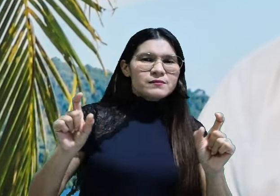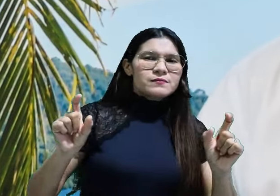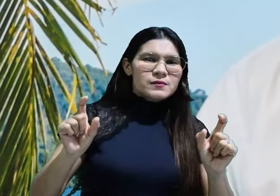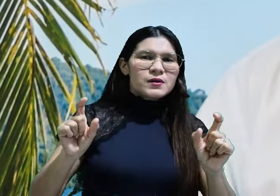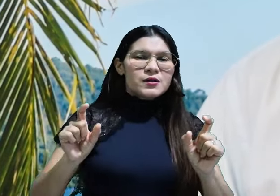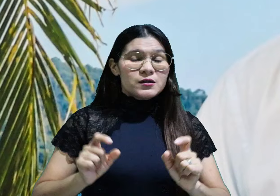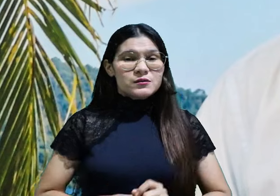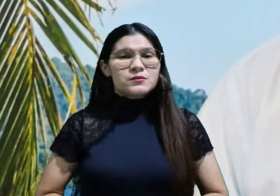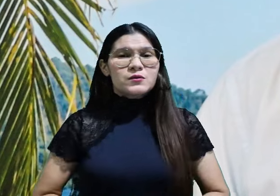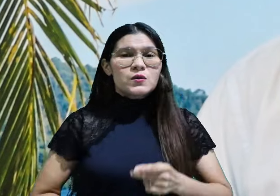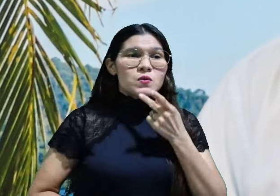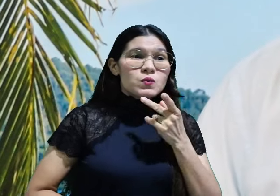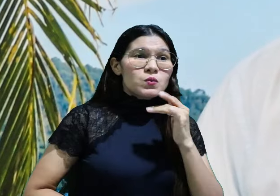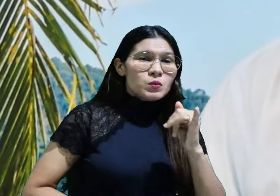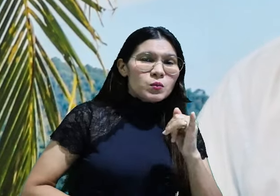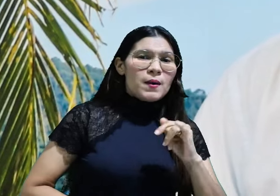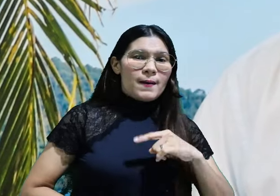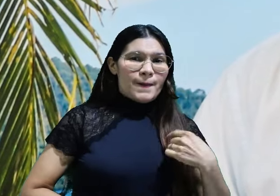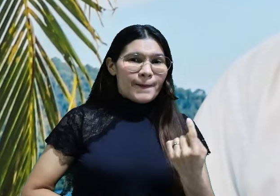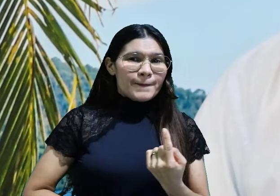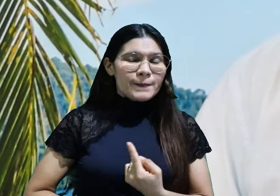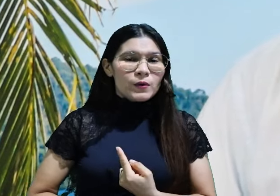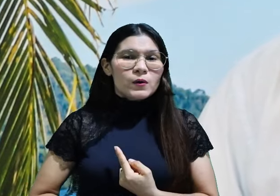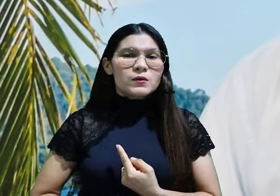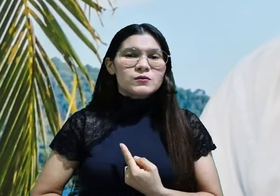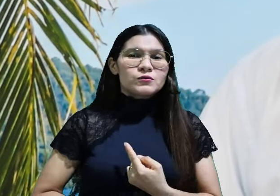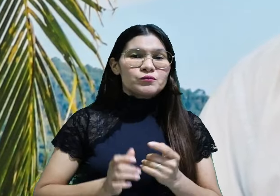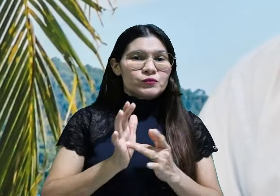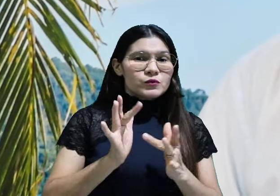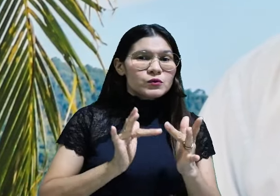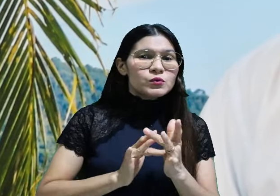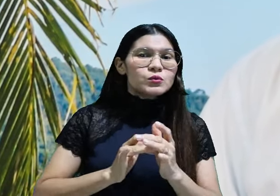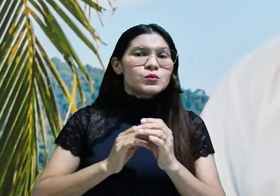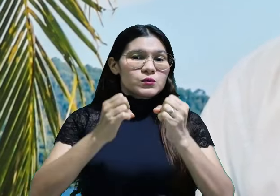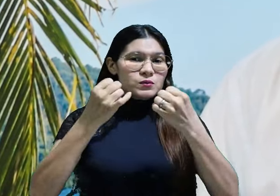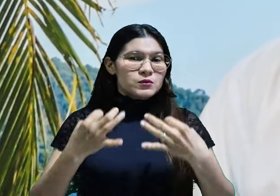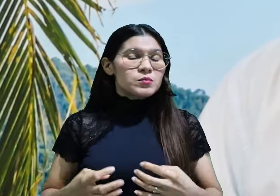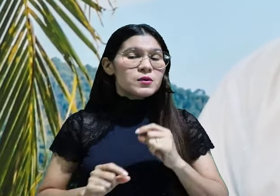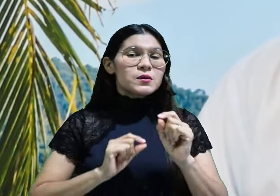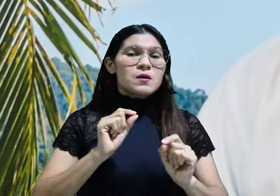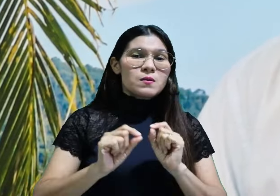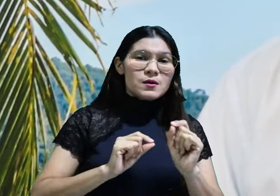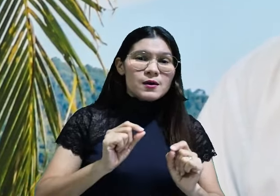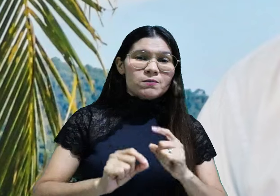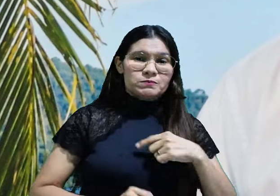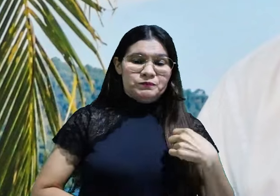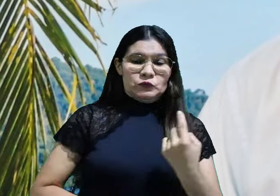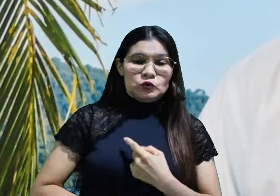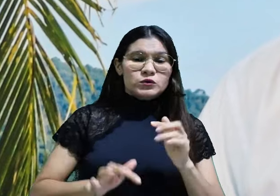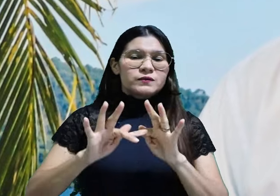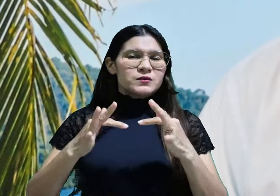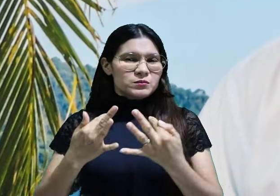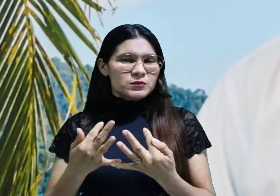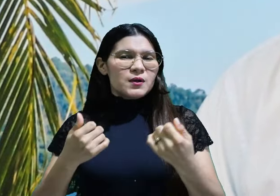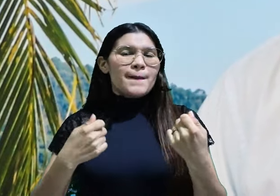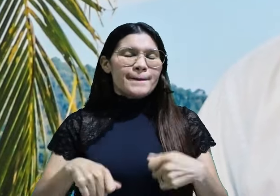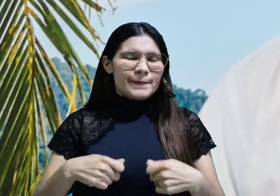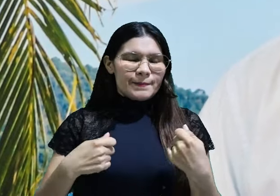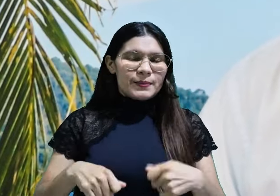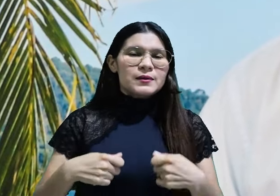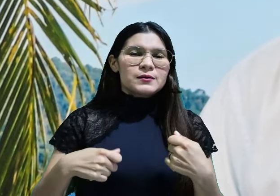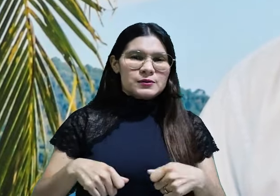condenando a teatralidade. A vida espiritual em nossa família deve ser sincera,